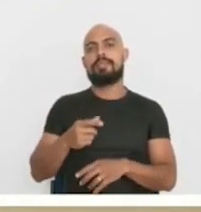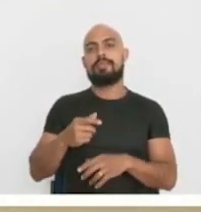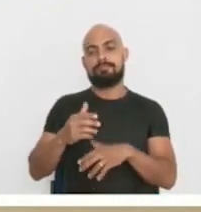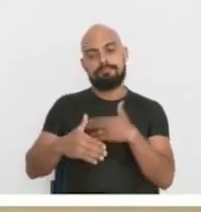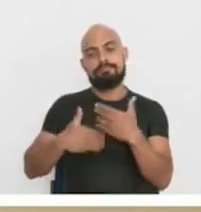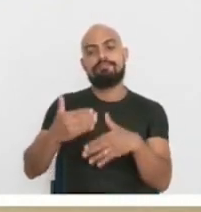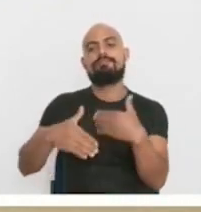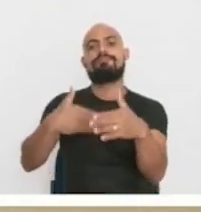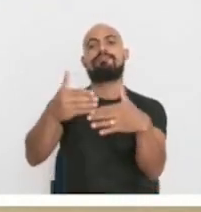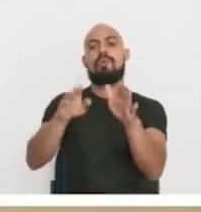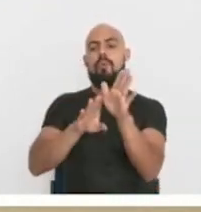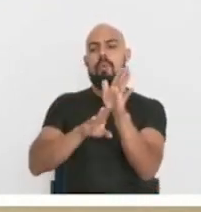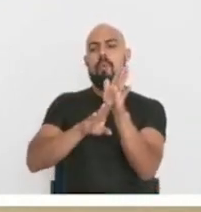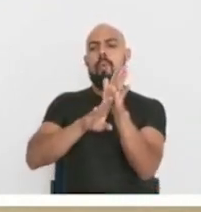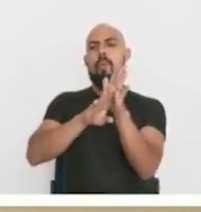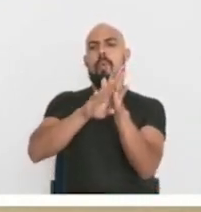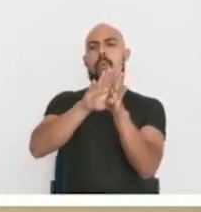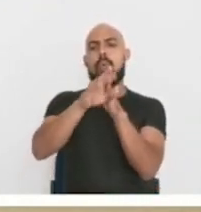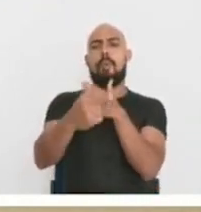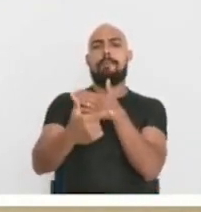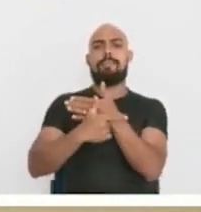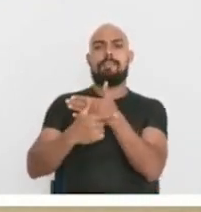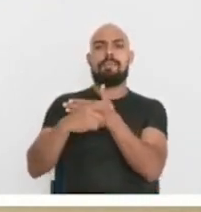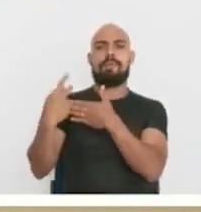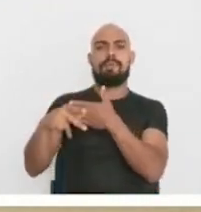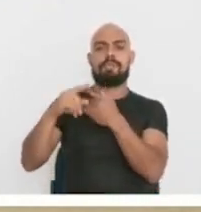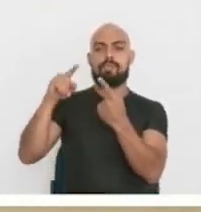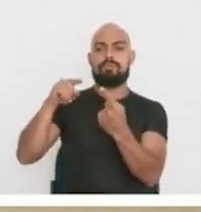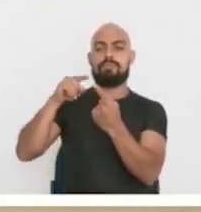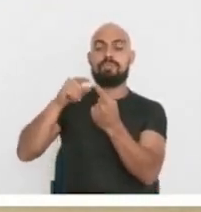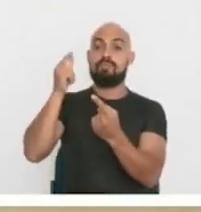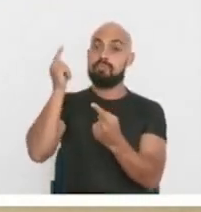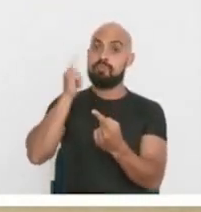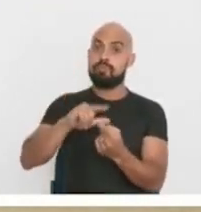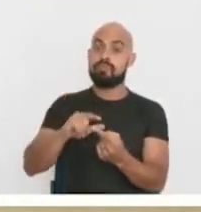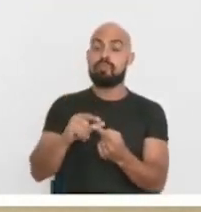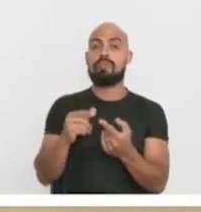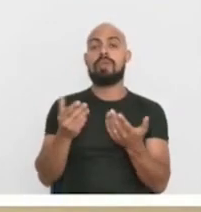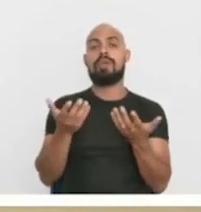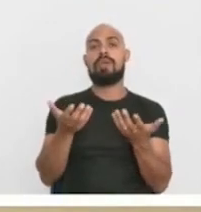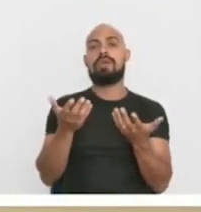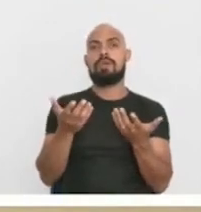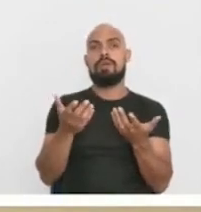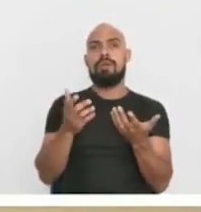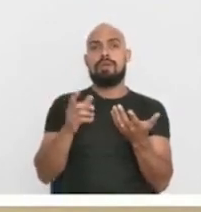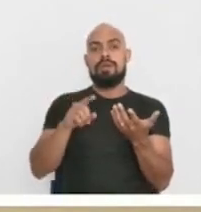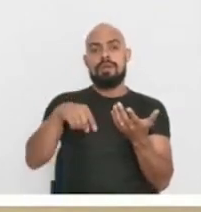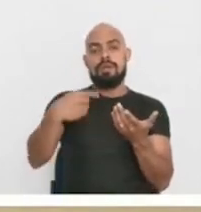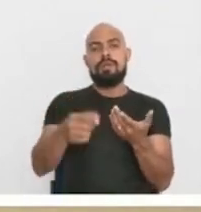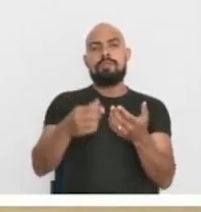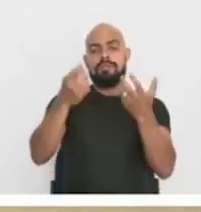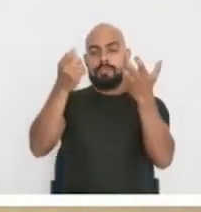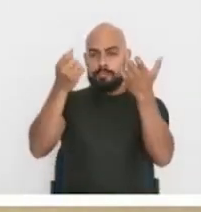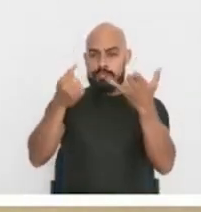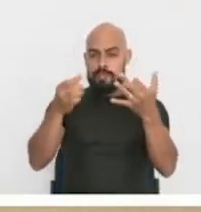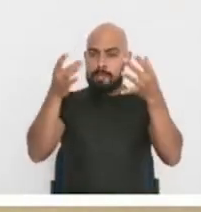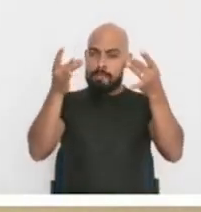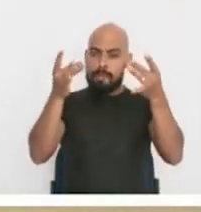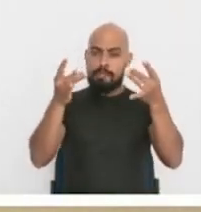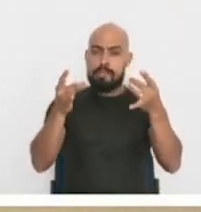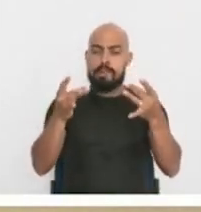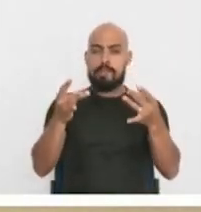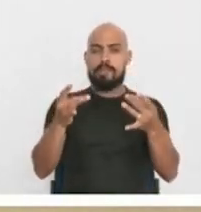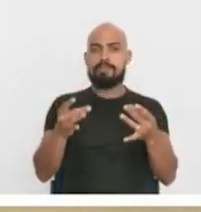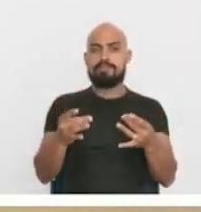aqui o seu papel e a sua missão. Então, eu vou deixar para falar mais do padre Wagner em um momento